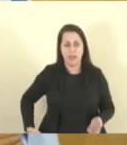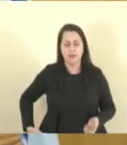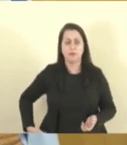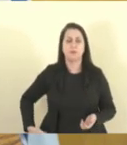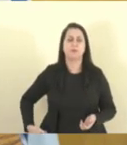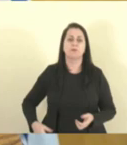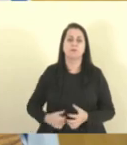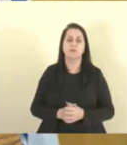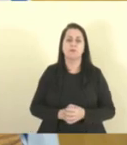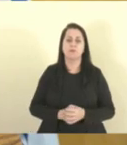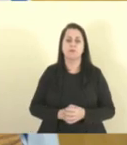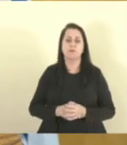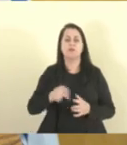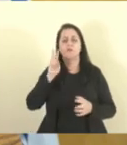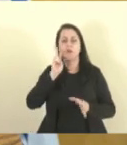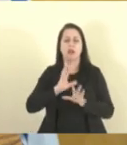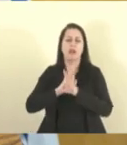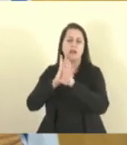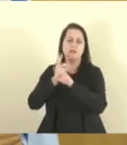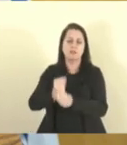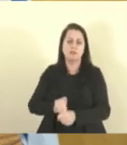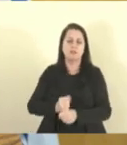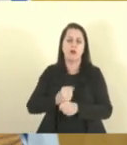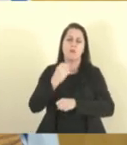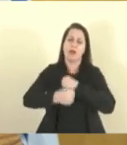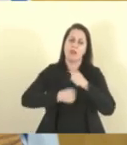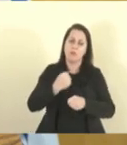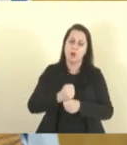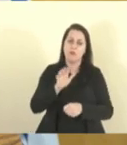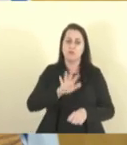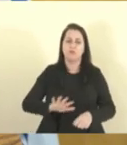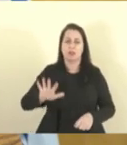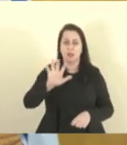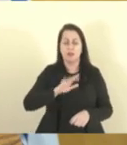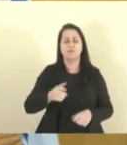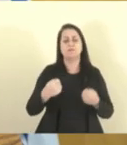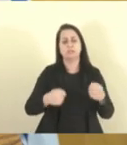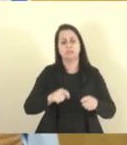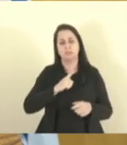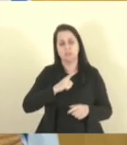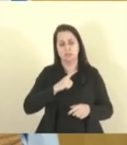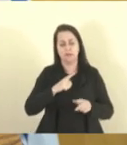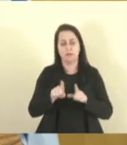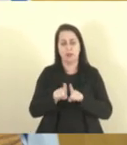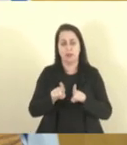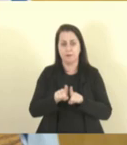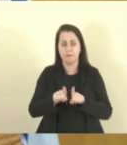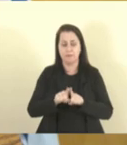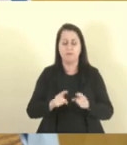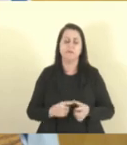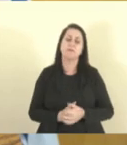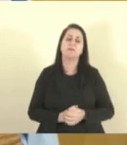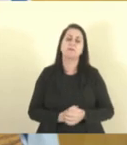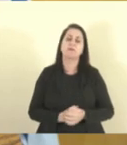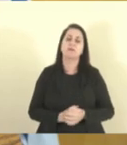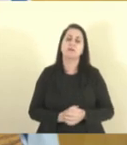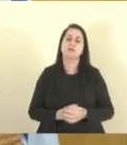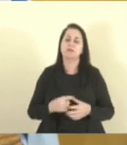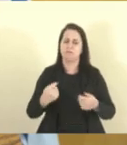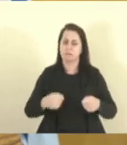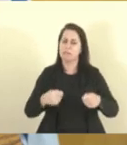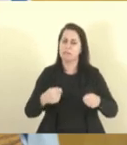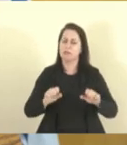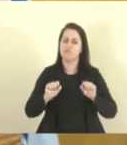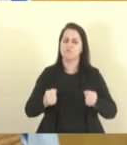à revisão geral anual, nós tenhamos também um posicionamento,